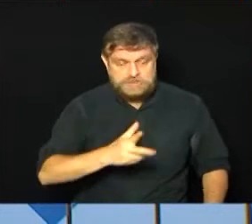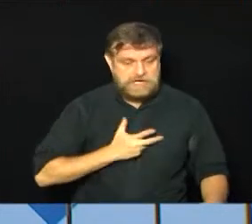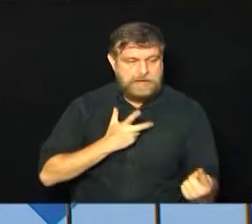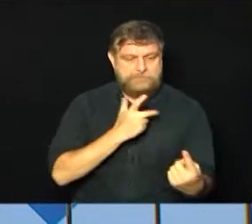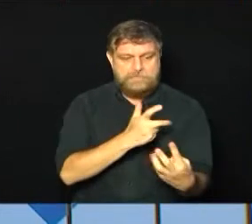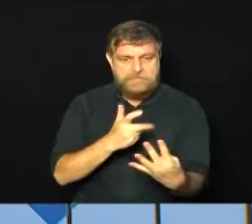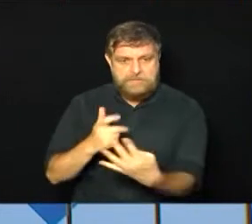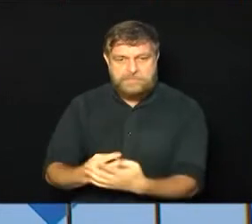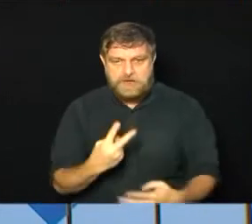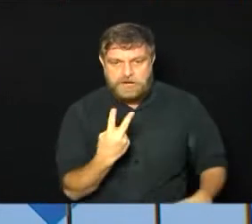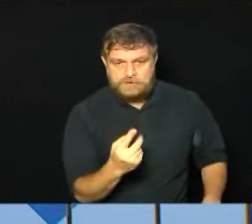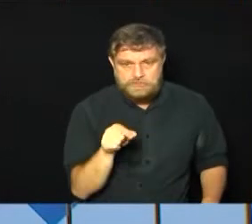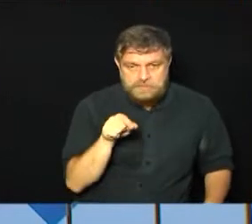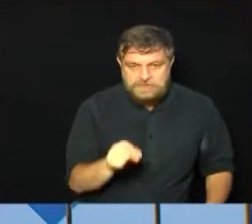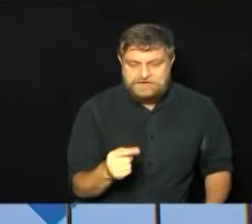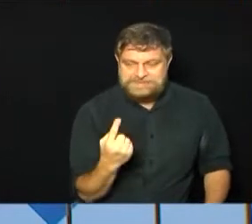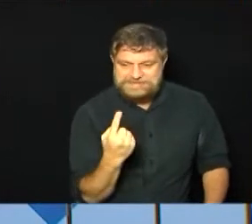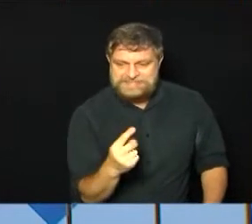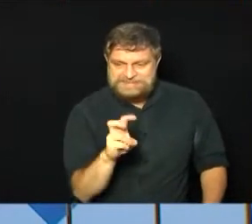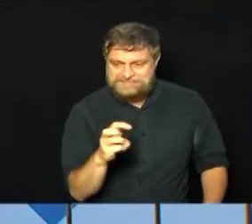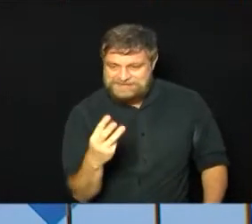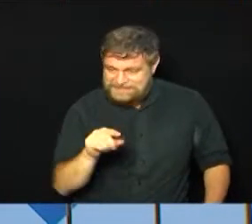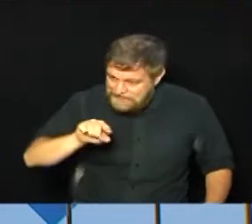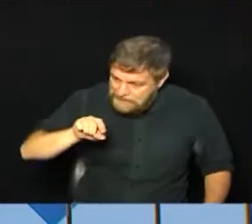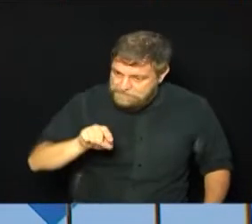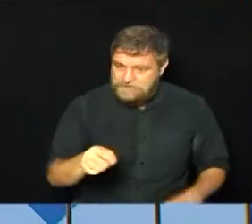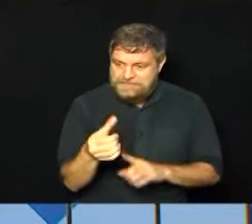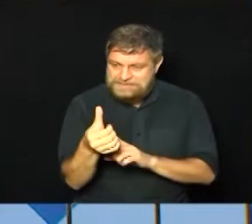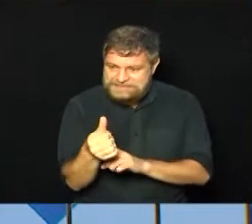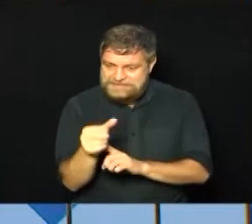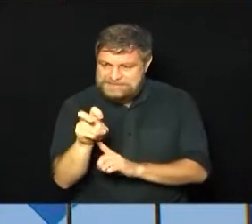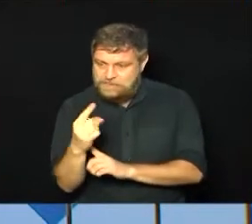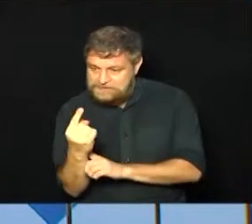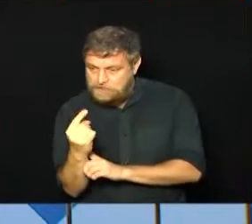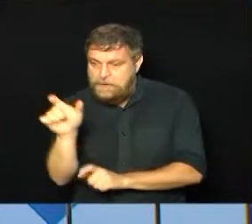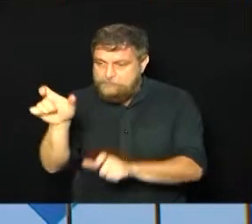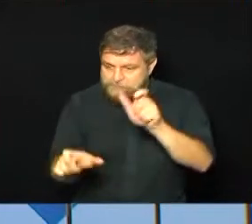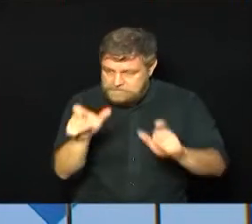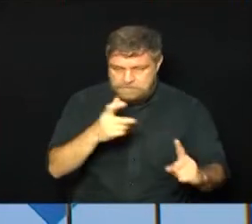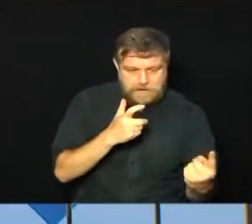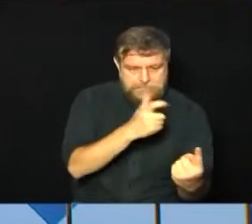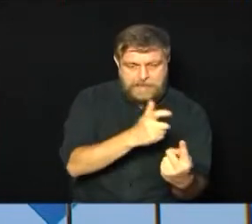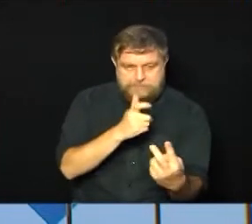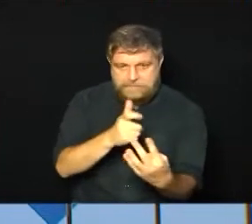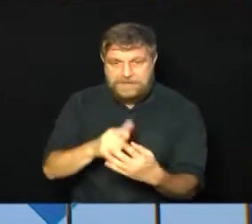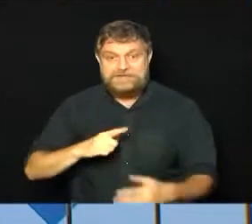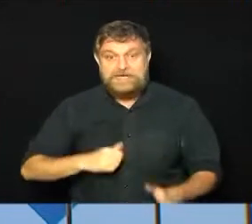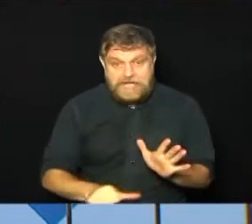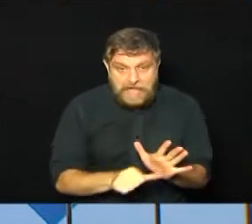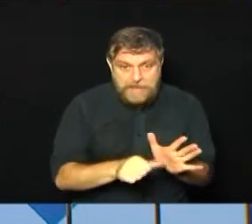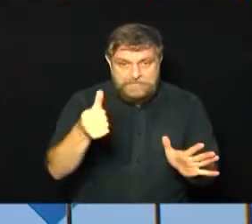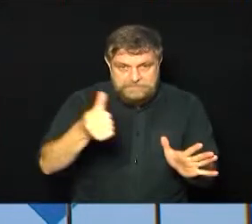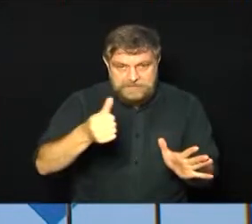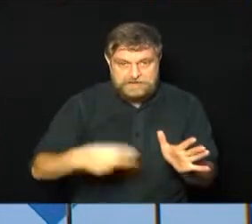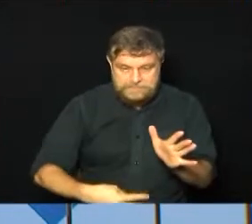.153.651 doses. Isso, a gente inclui a primeira dose, a